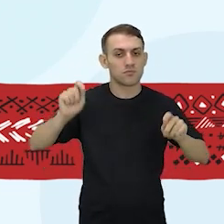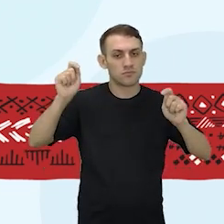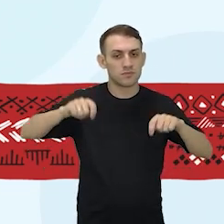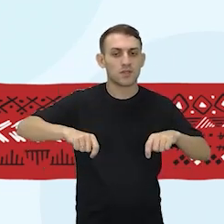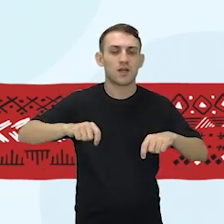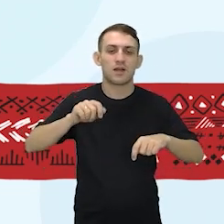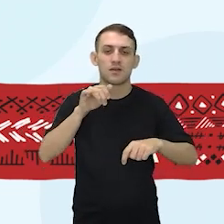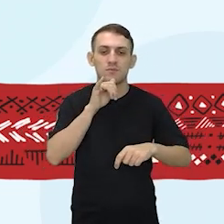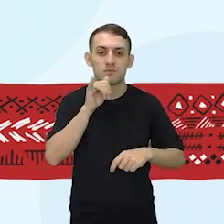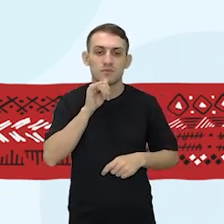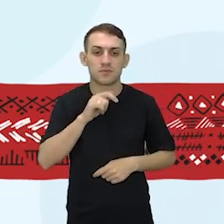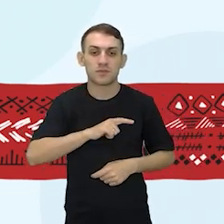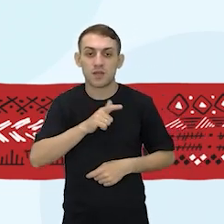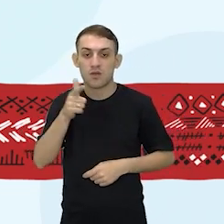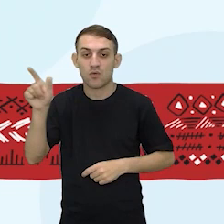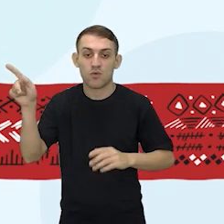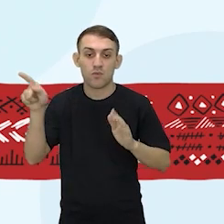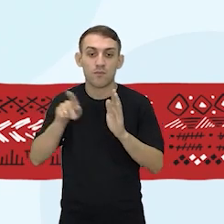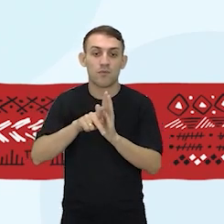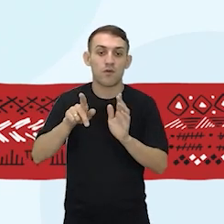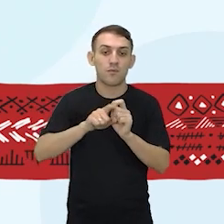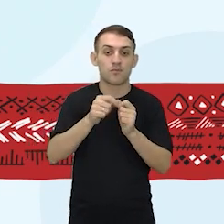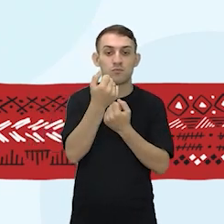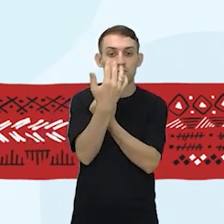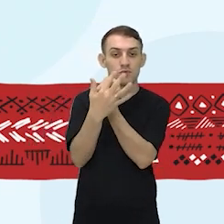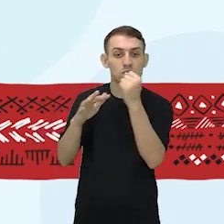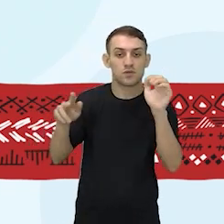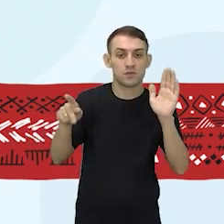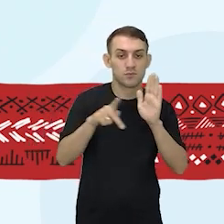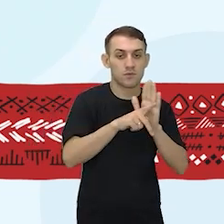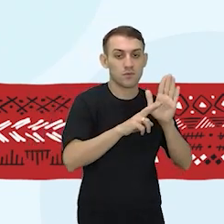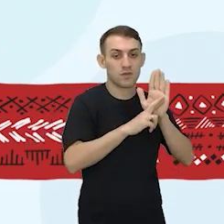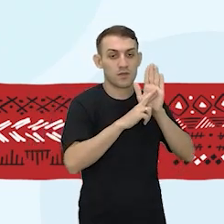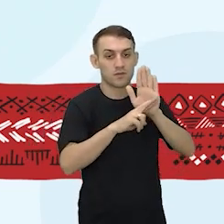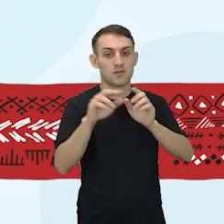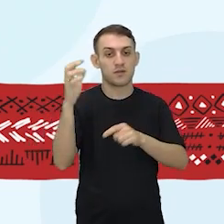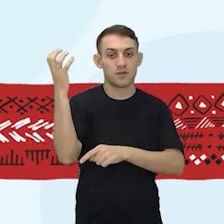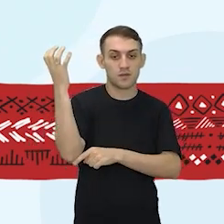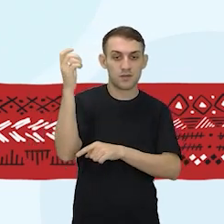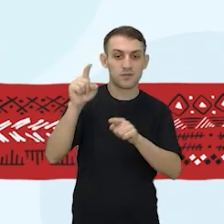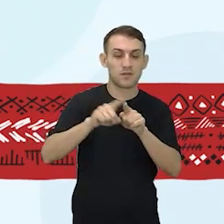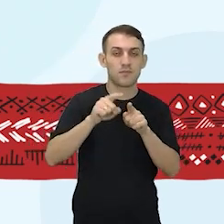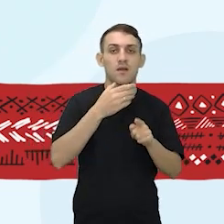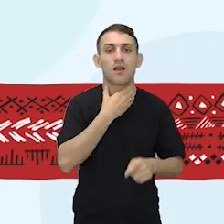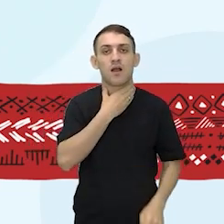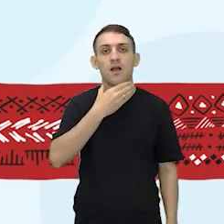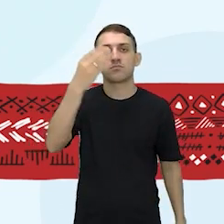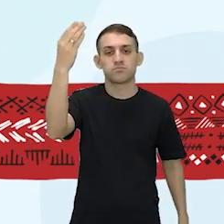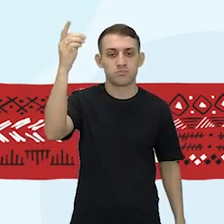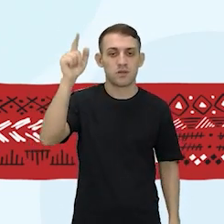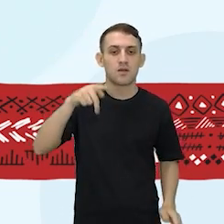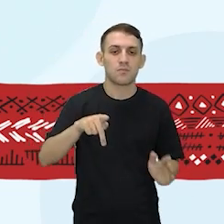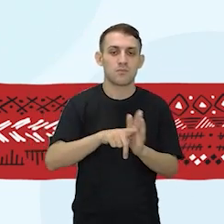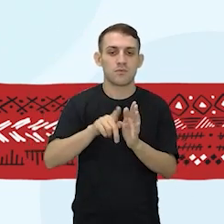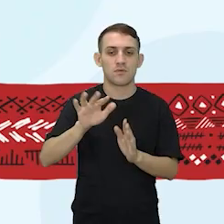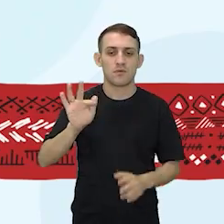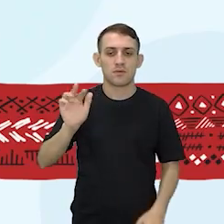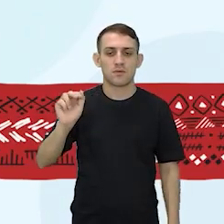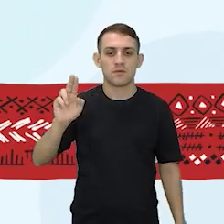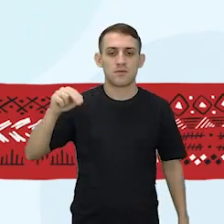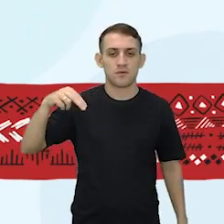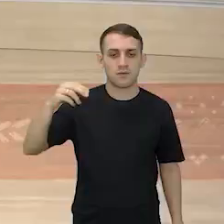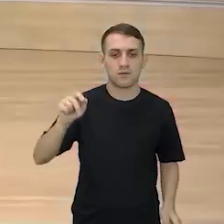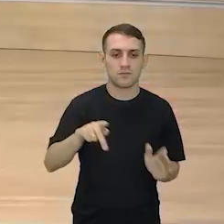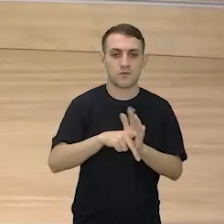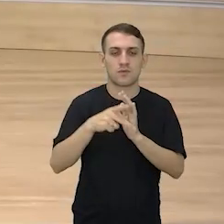calor. Temos ali a parte da mata representada pela árvore e por uma girafa, que é a nossa fauna. A nossa não, a